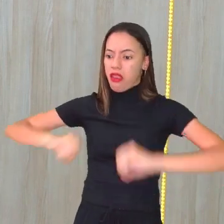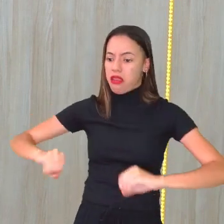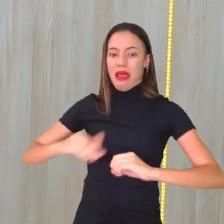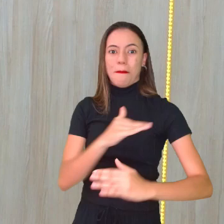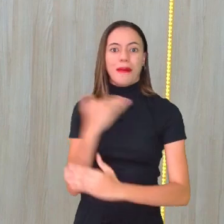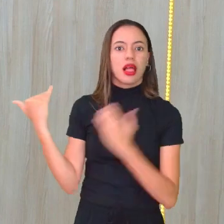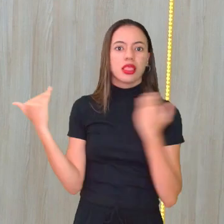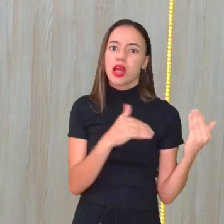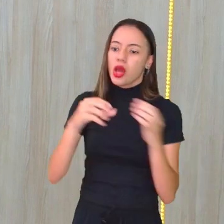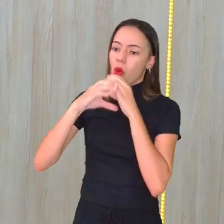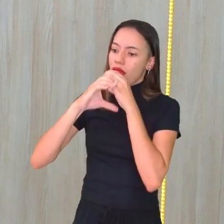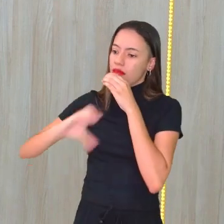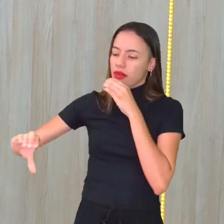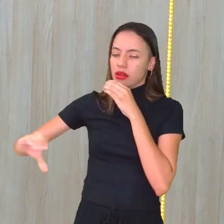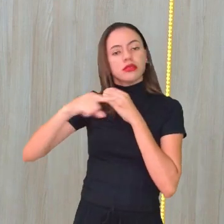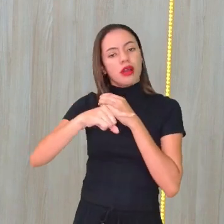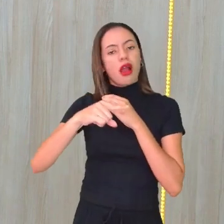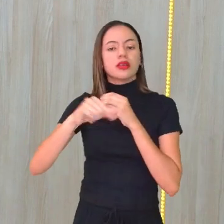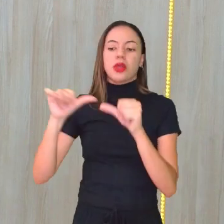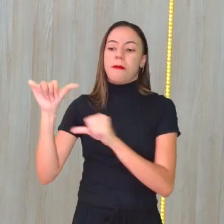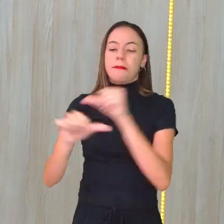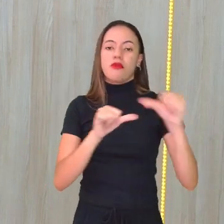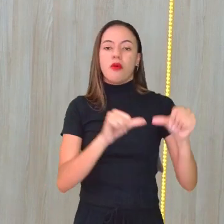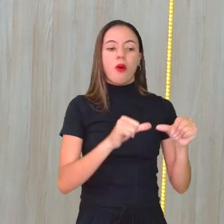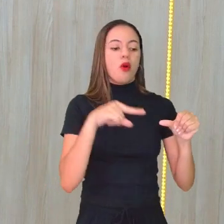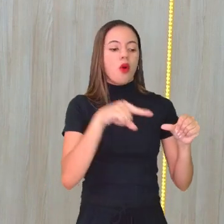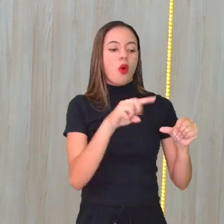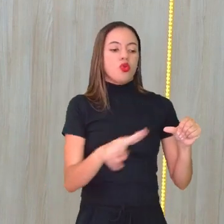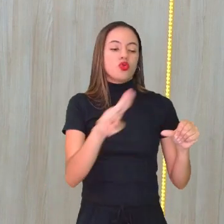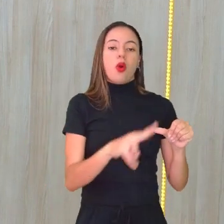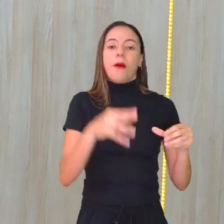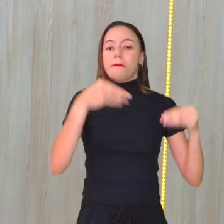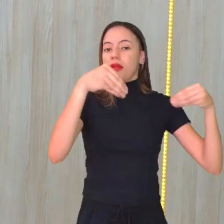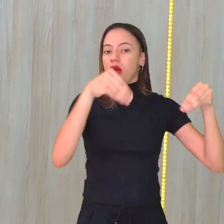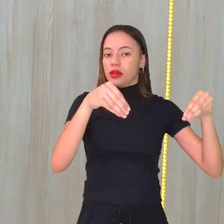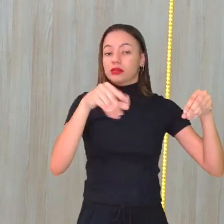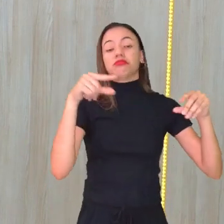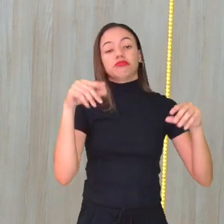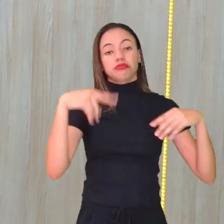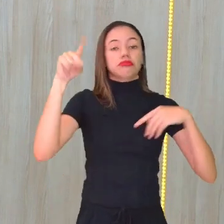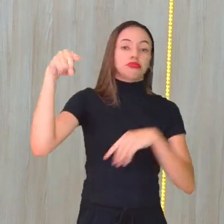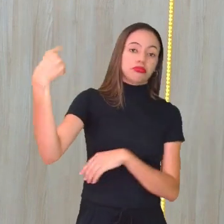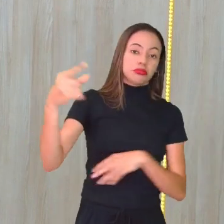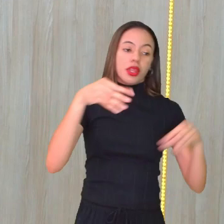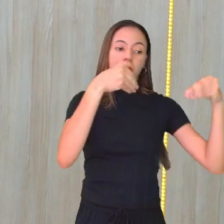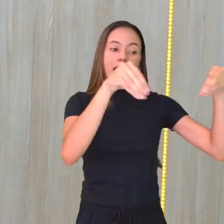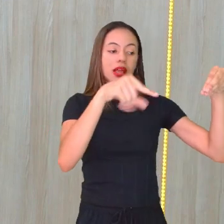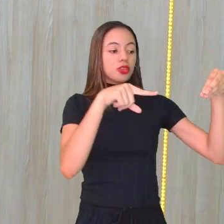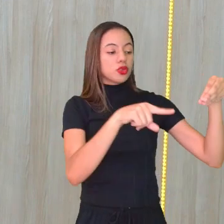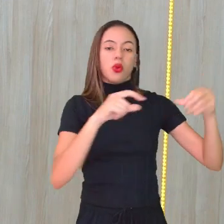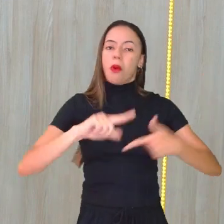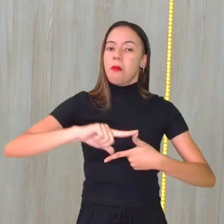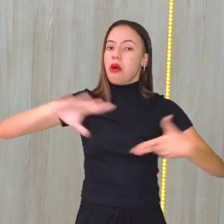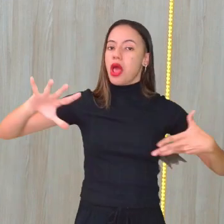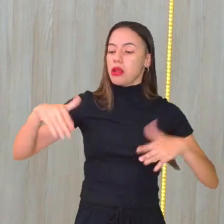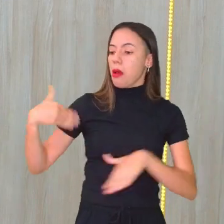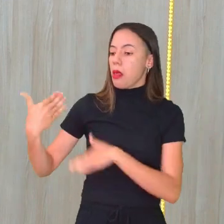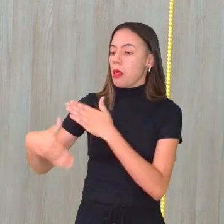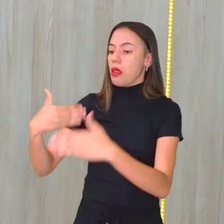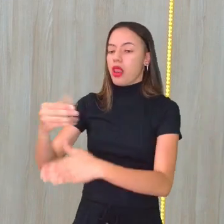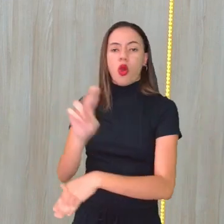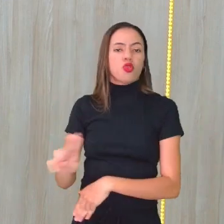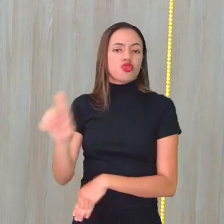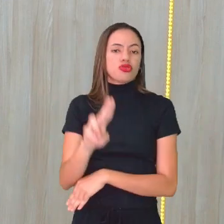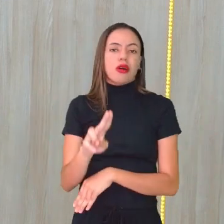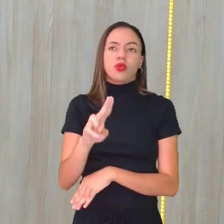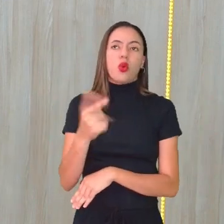espécie. Mas, depois disso, o plástico foi se modernizando e utilizando para várias outras coisas.